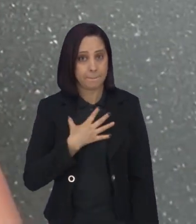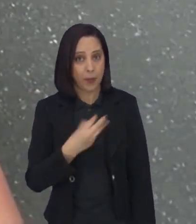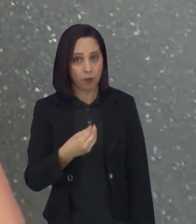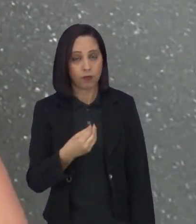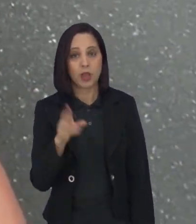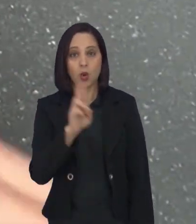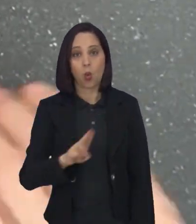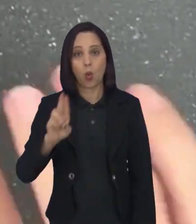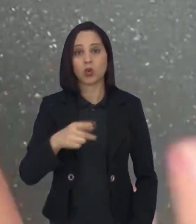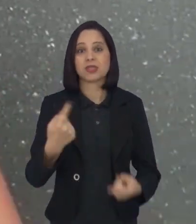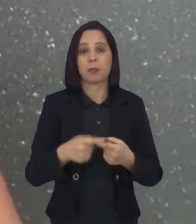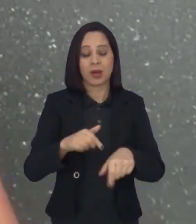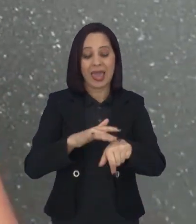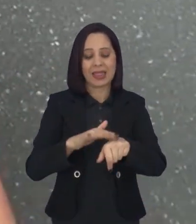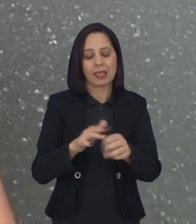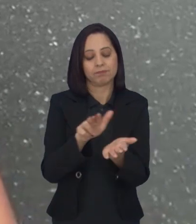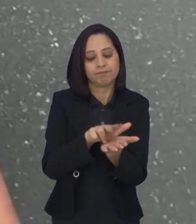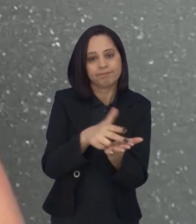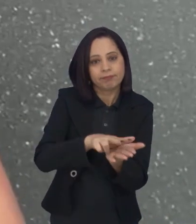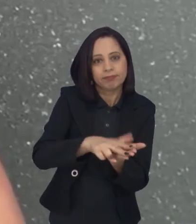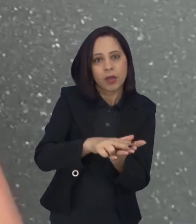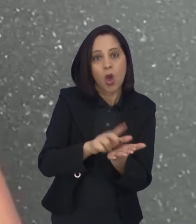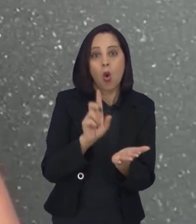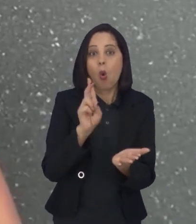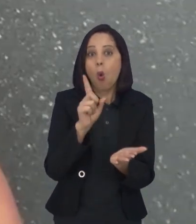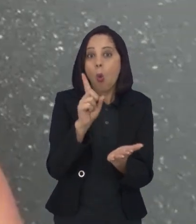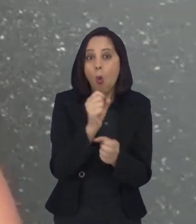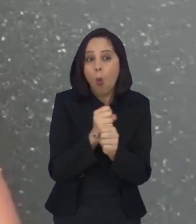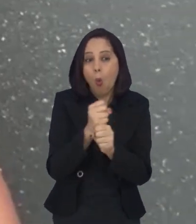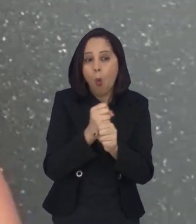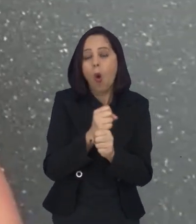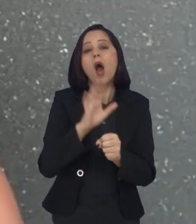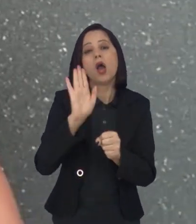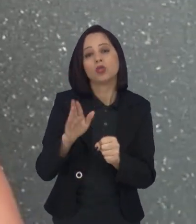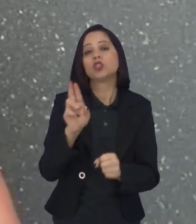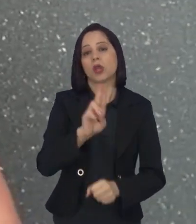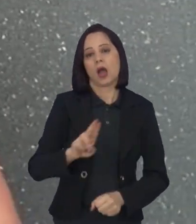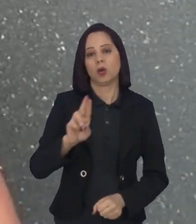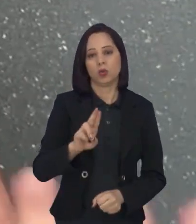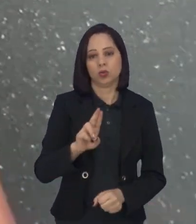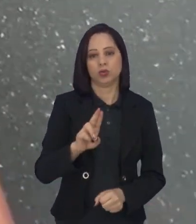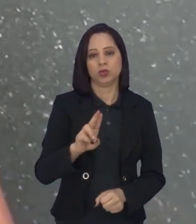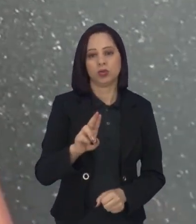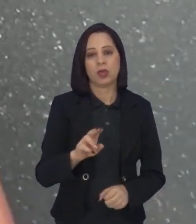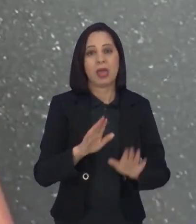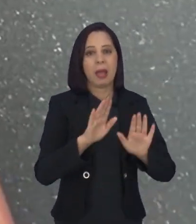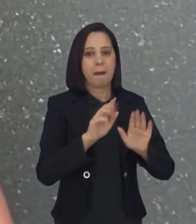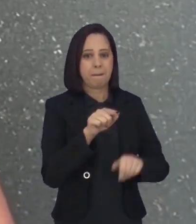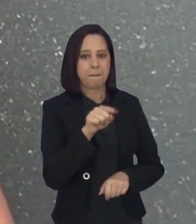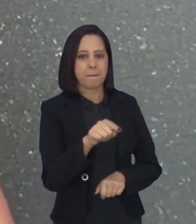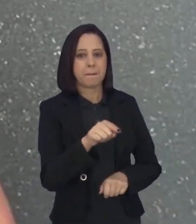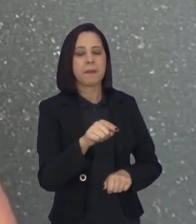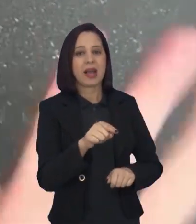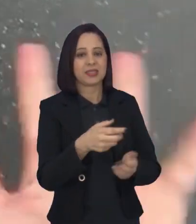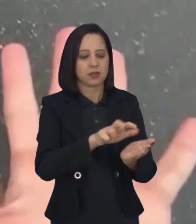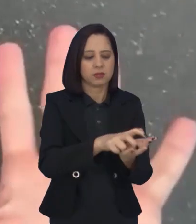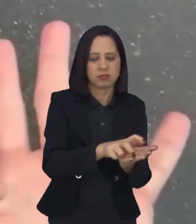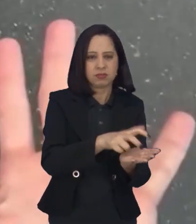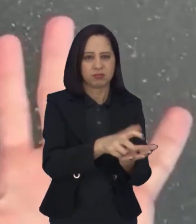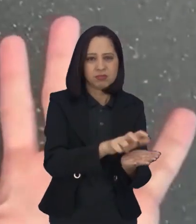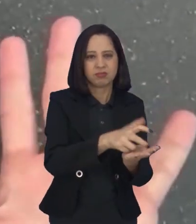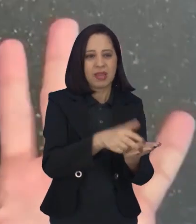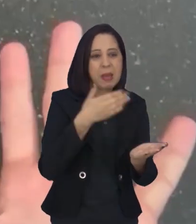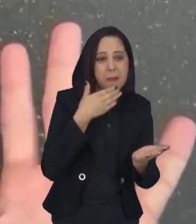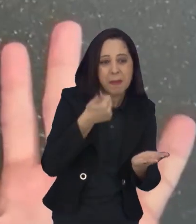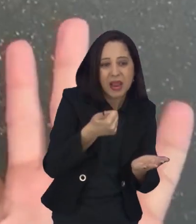epilepsia. Nós usamos por quase um ano e não teve nenhuma melhora com relação ao quadro clínico dele da epilepsia. Muito menos